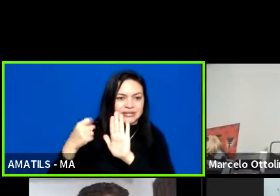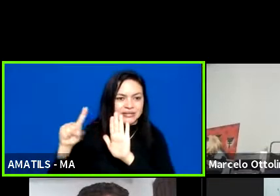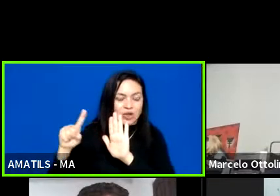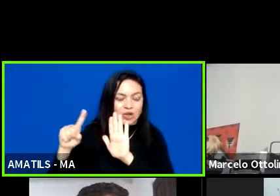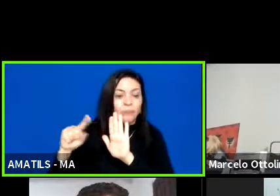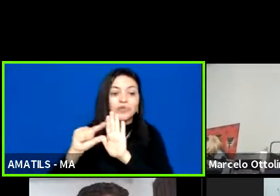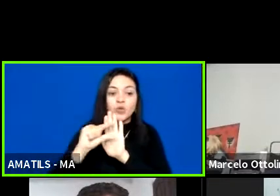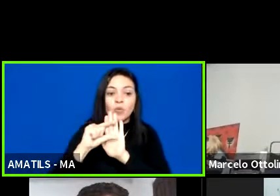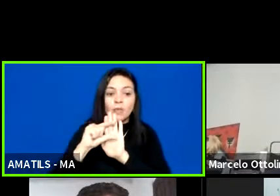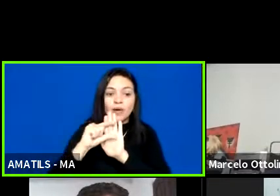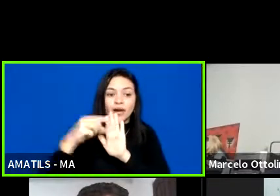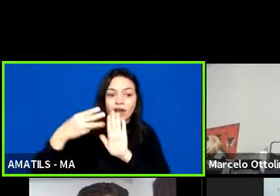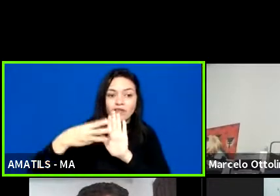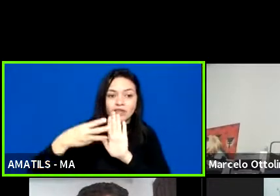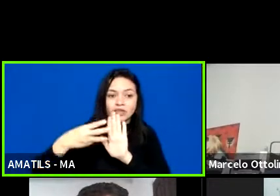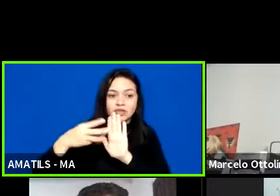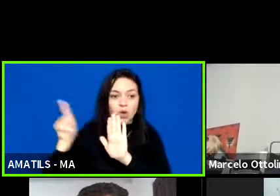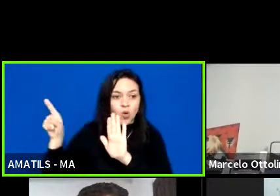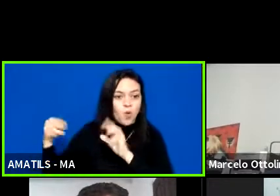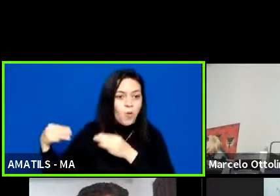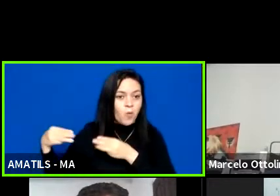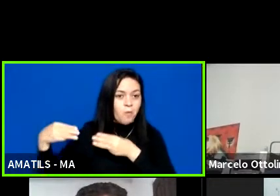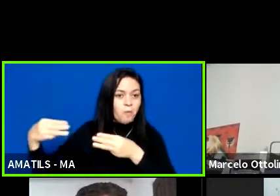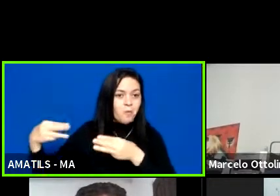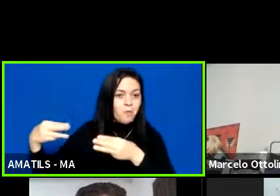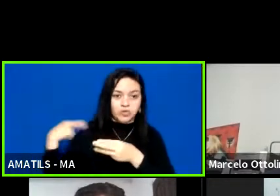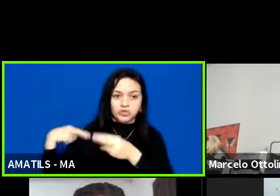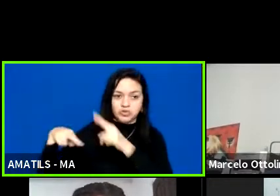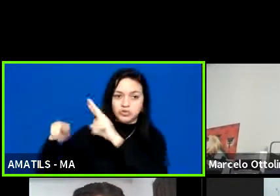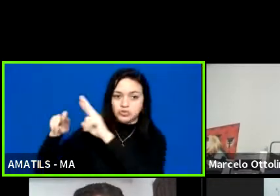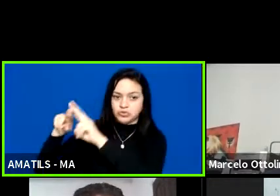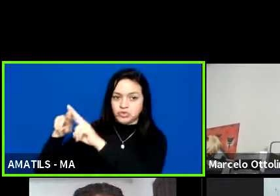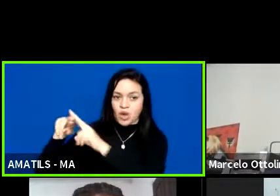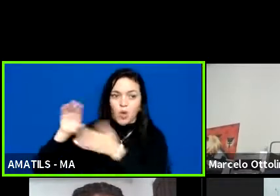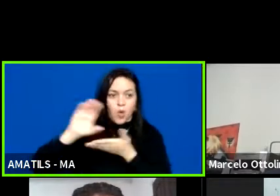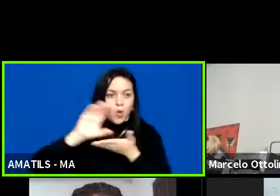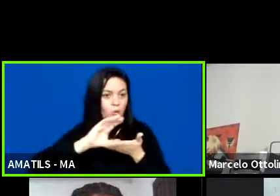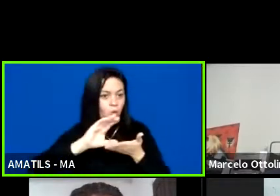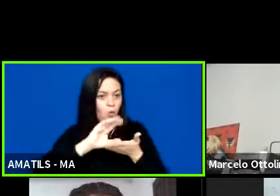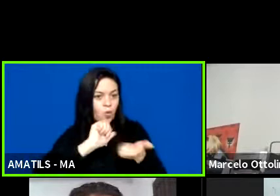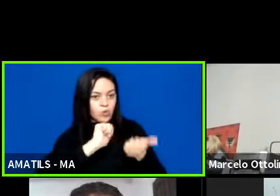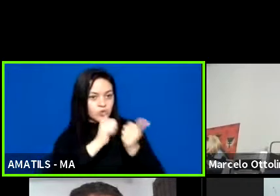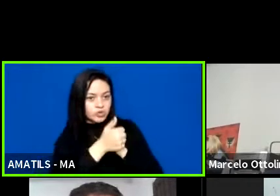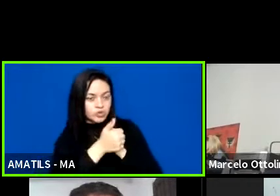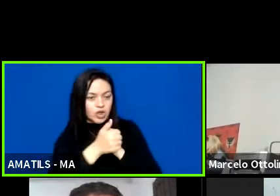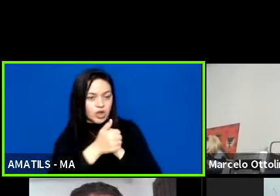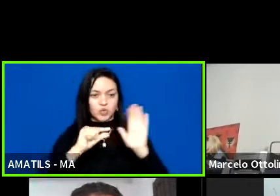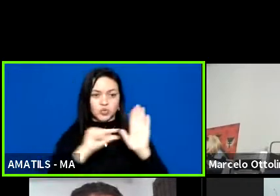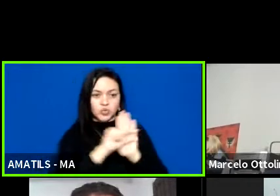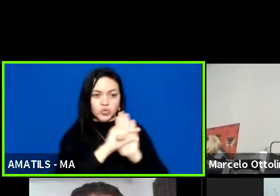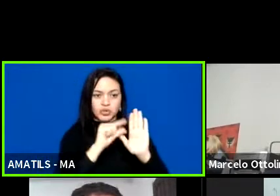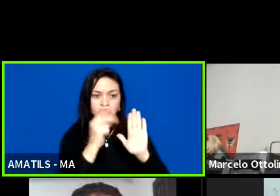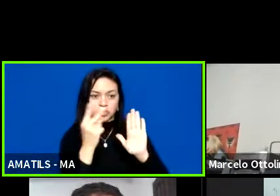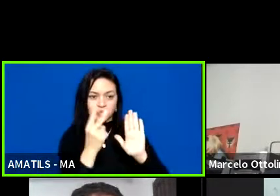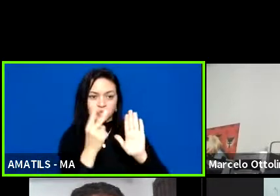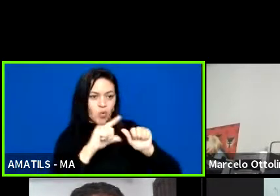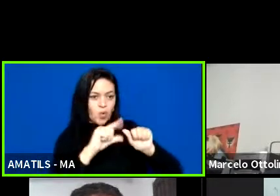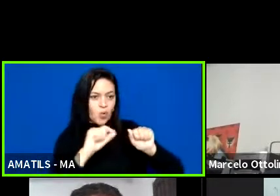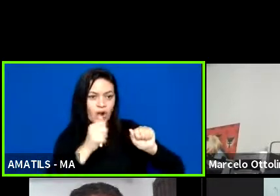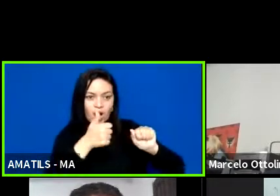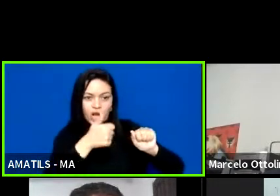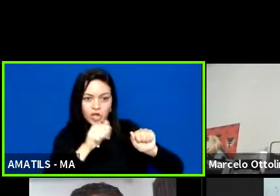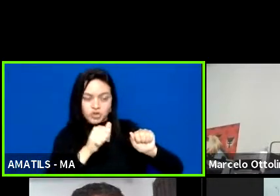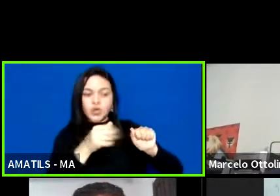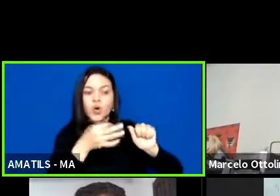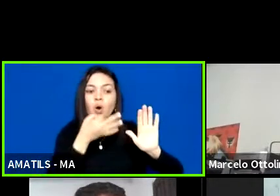ao Ministério do Esporte, ouvindo o Conselho Nacional do Esporte, nos termos do inciso 2 do artigo 11, propor